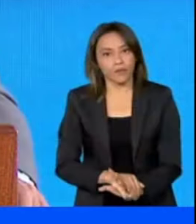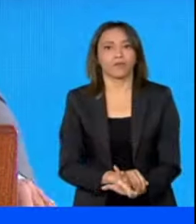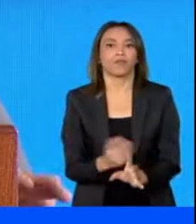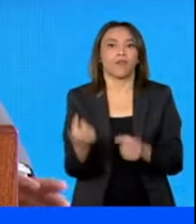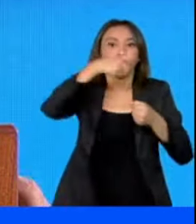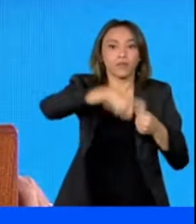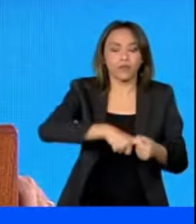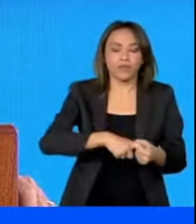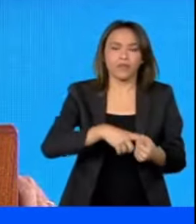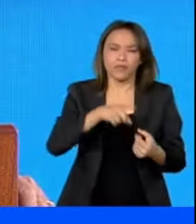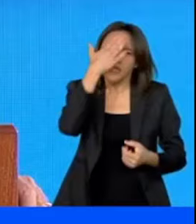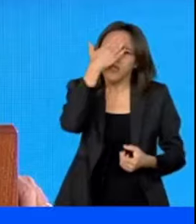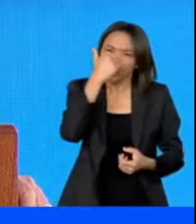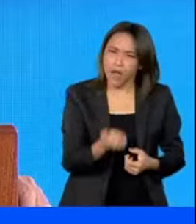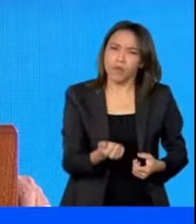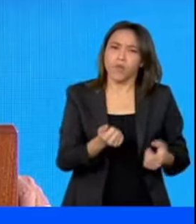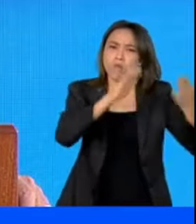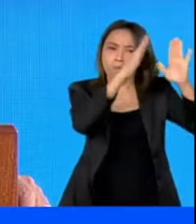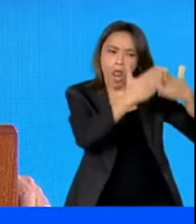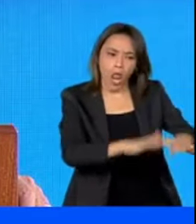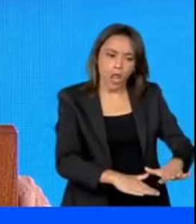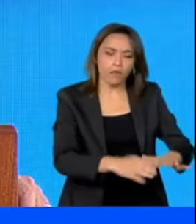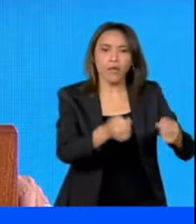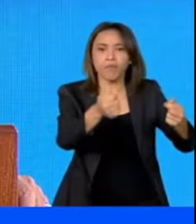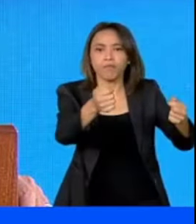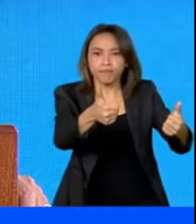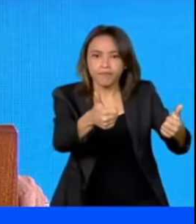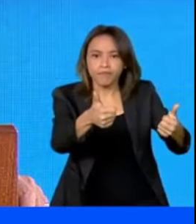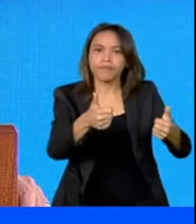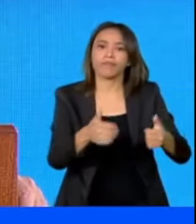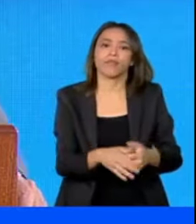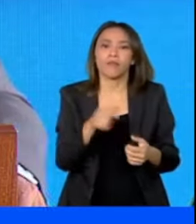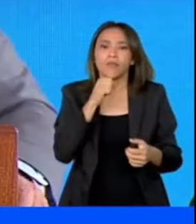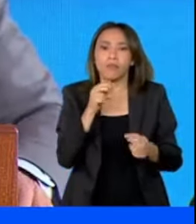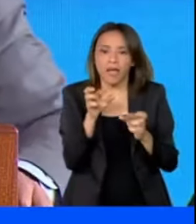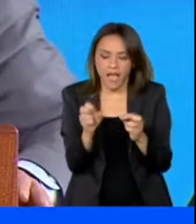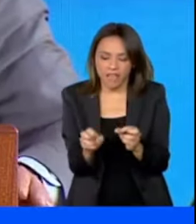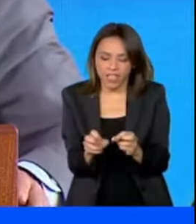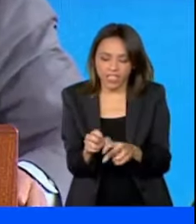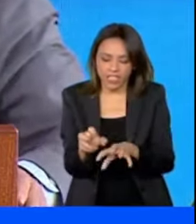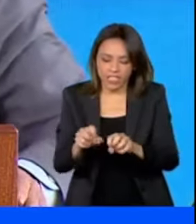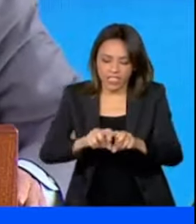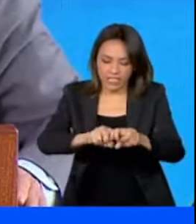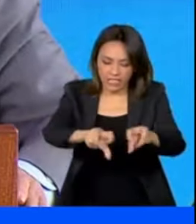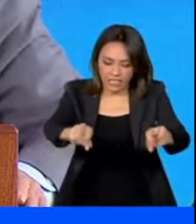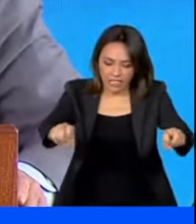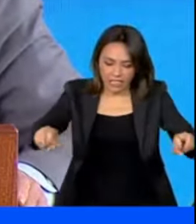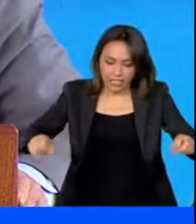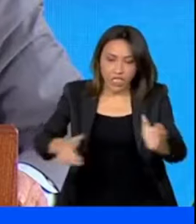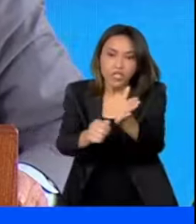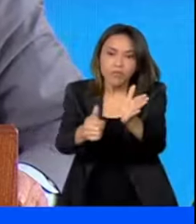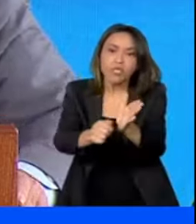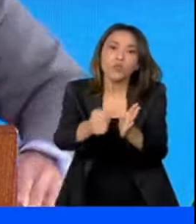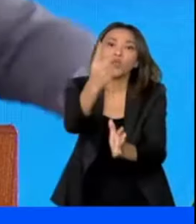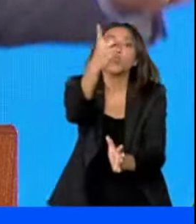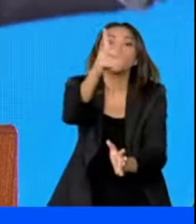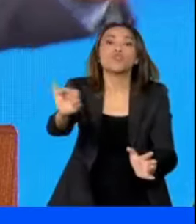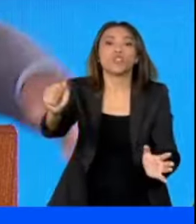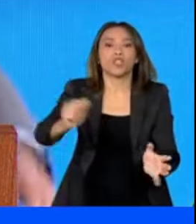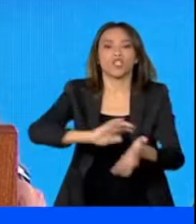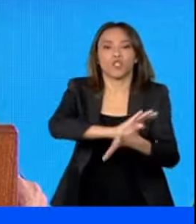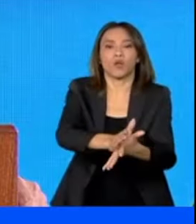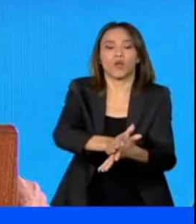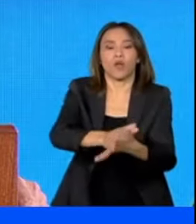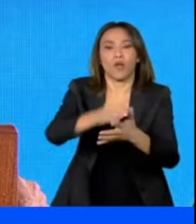que é destruir, o que é construir. Uma praga de gafanhoto destrói uma lavoura de milho num dia. Mas na